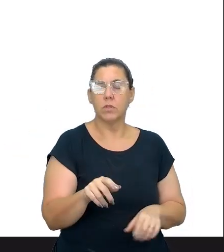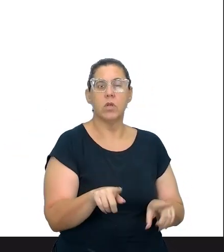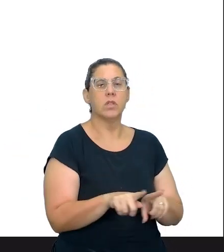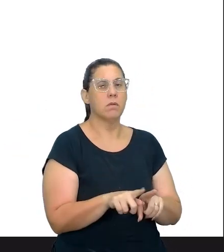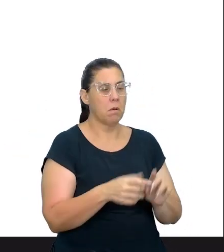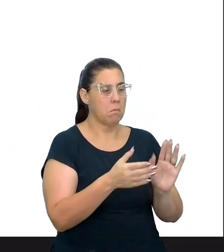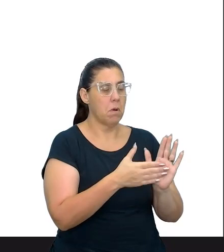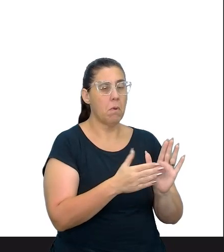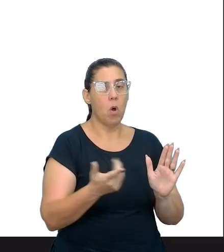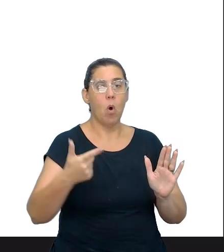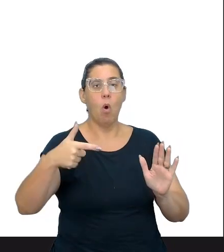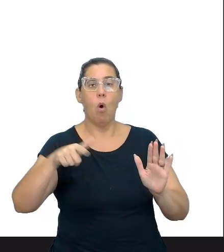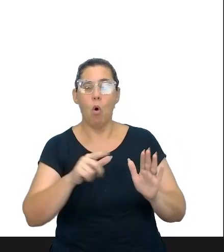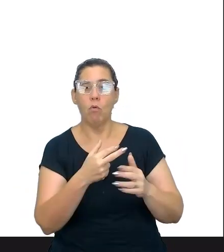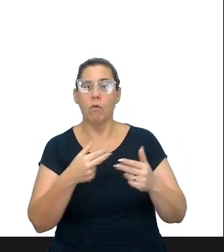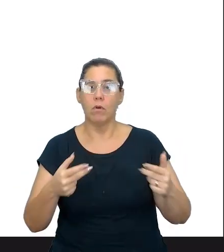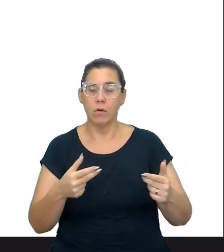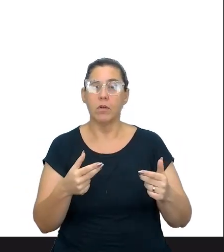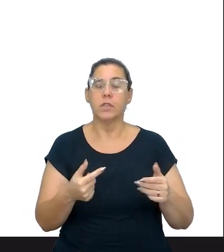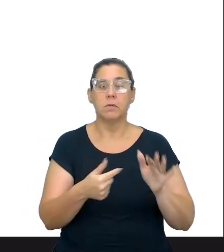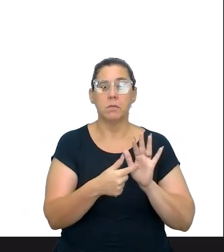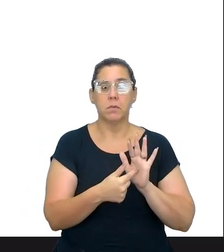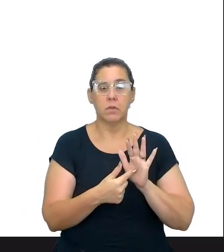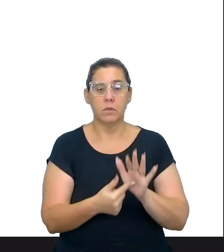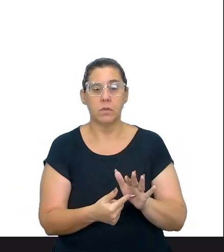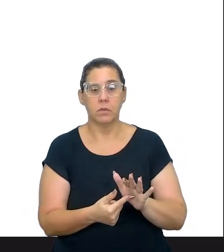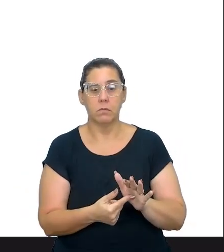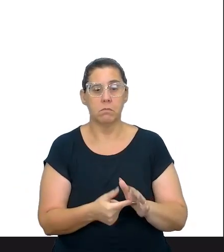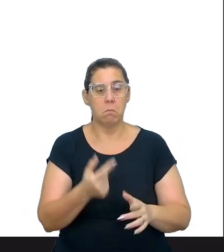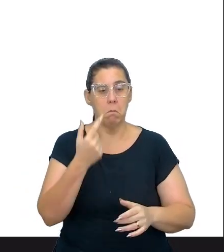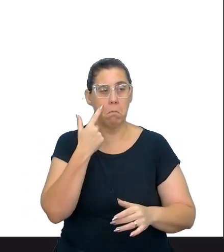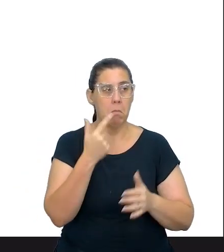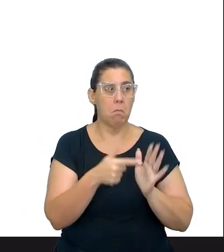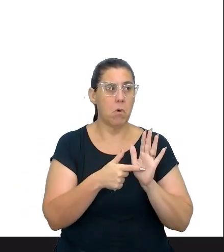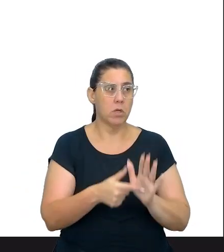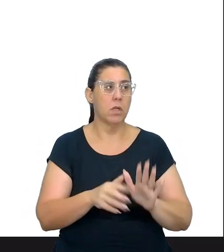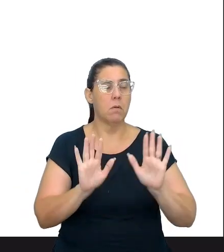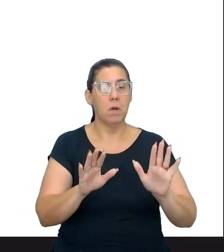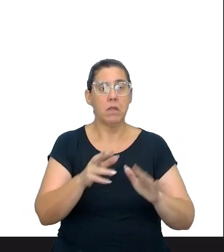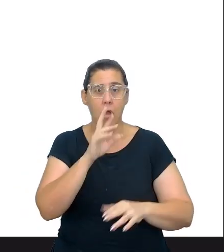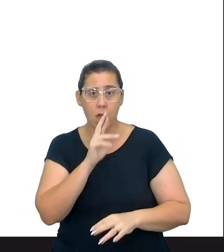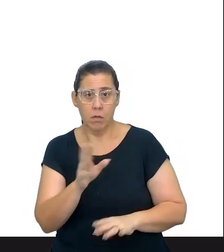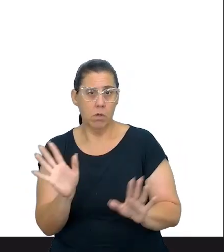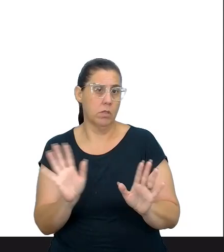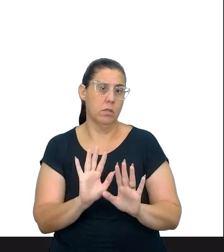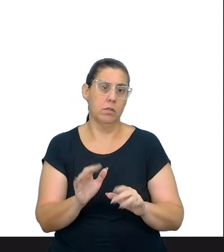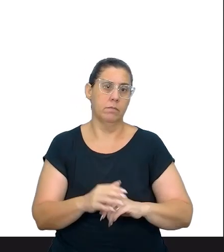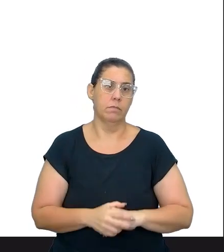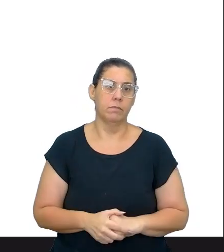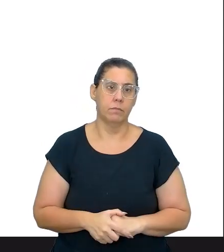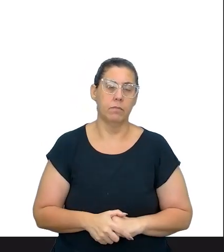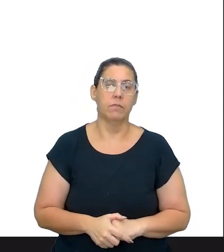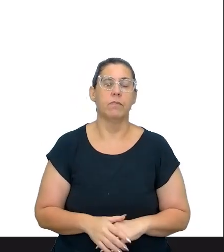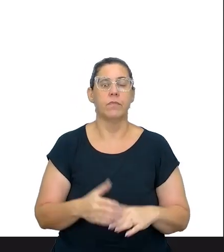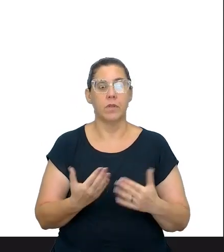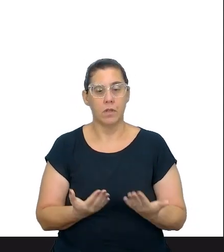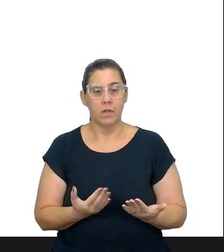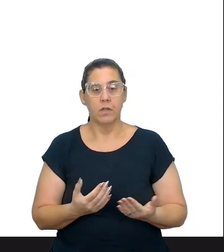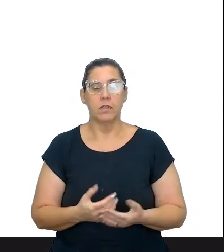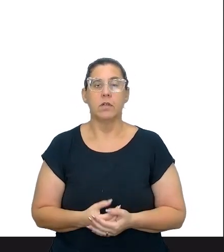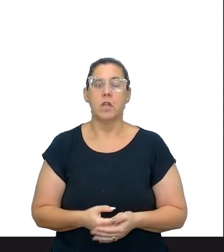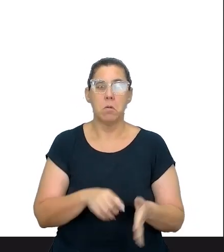propor outras questões problematizadoras, dando pistas, mas não dando respostas, ou seja, que aguça, né? A vontade da